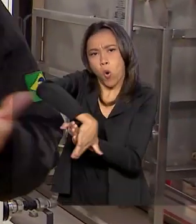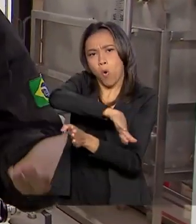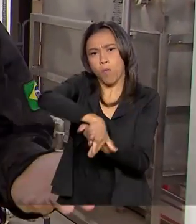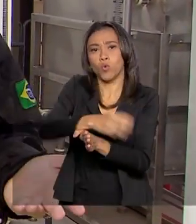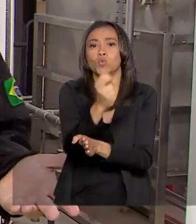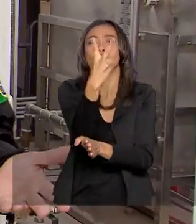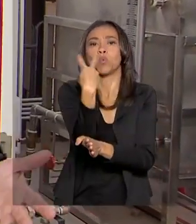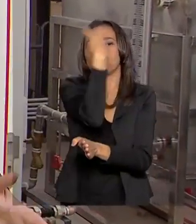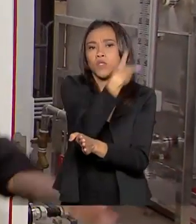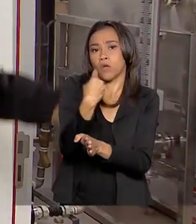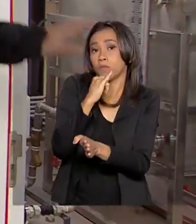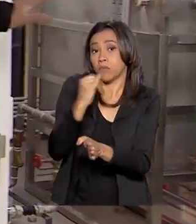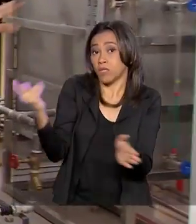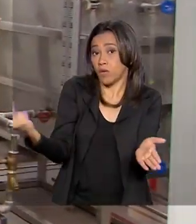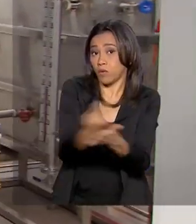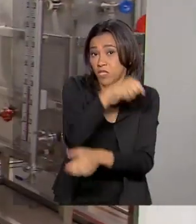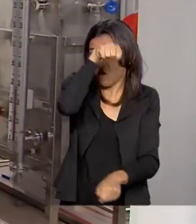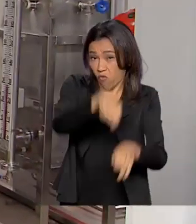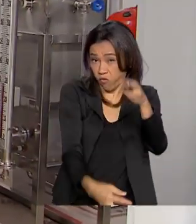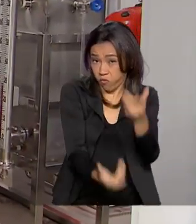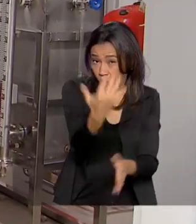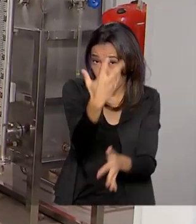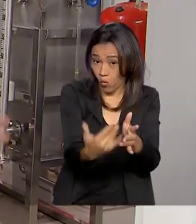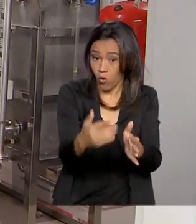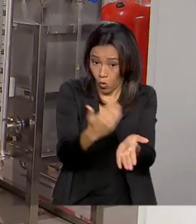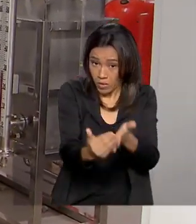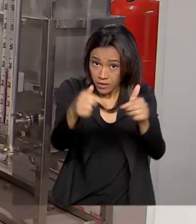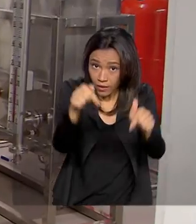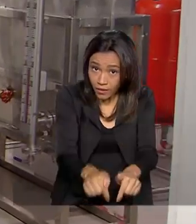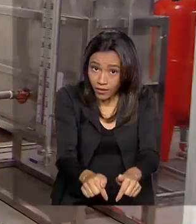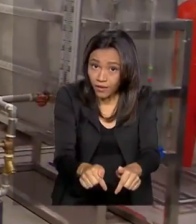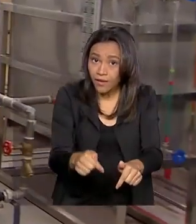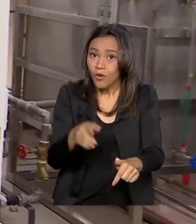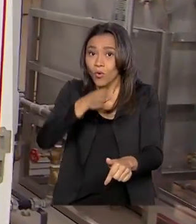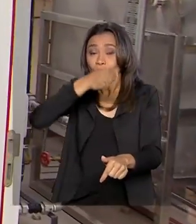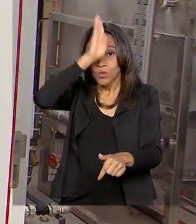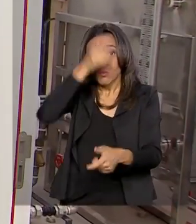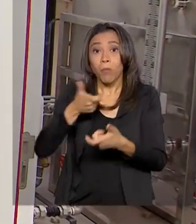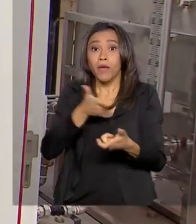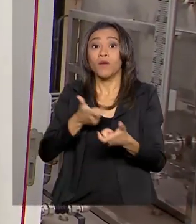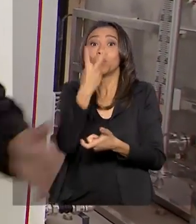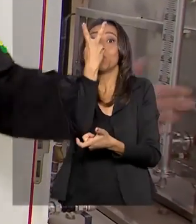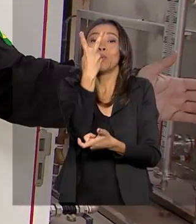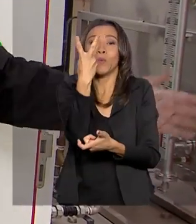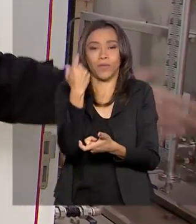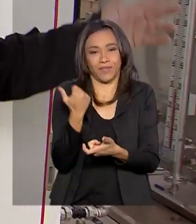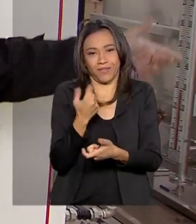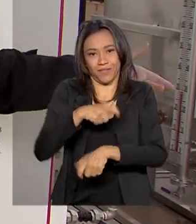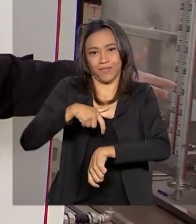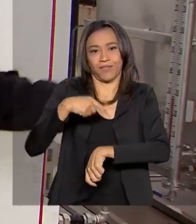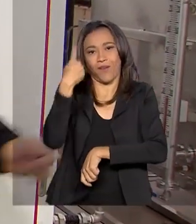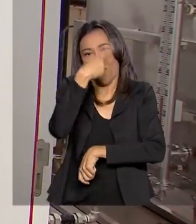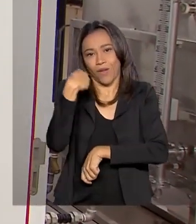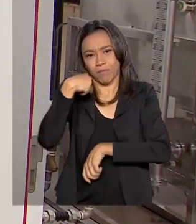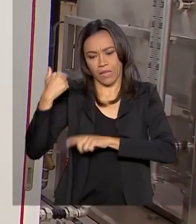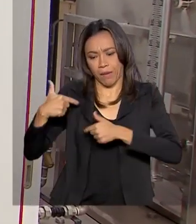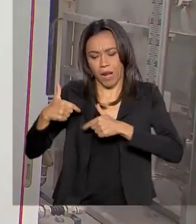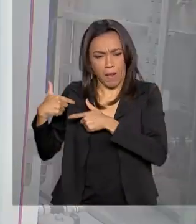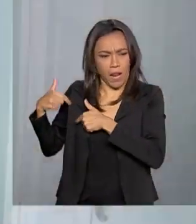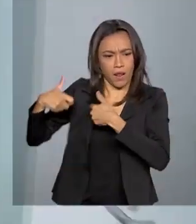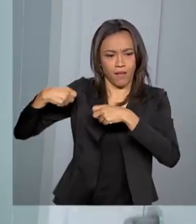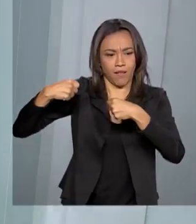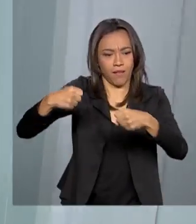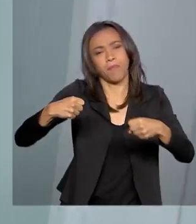caso de um incêndio, por exemplo, se a chama começar aqui, os bombeiros terão duas horas para atuar, até que o fogo saia desse